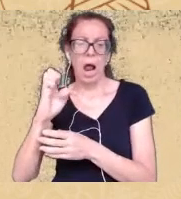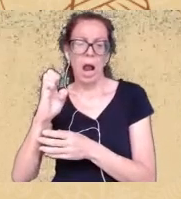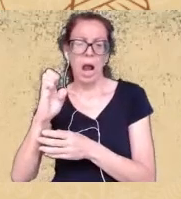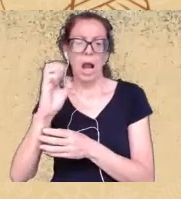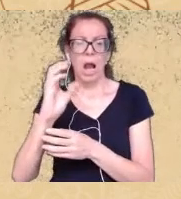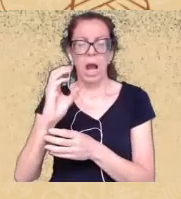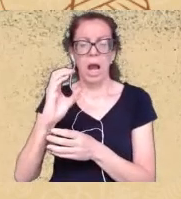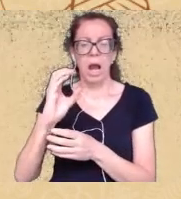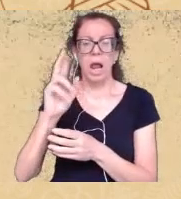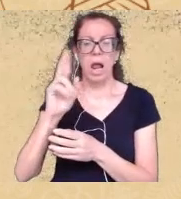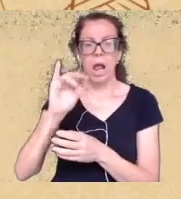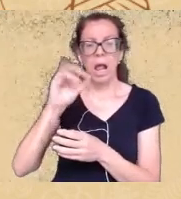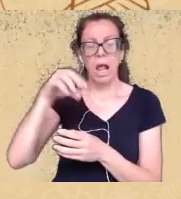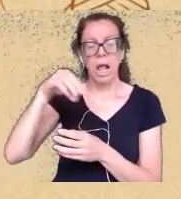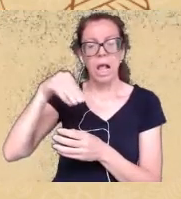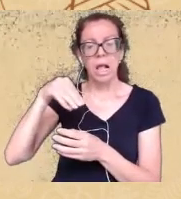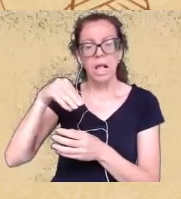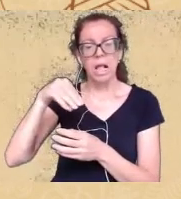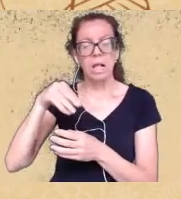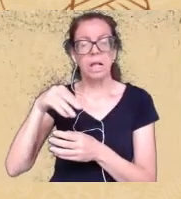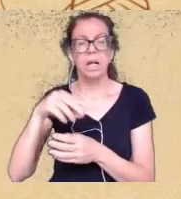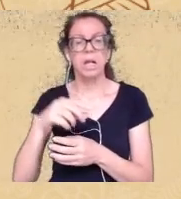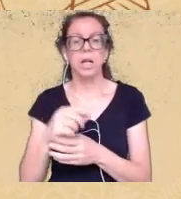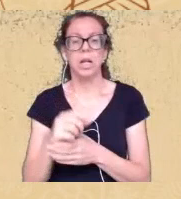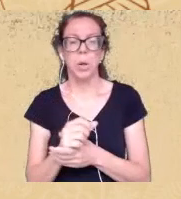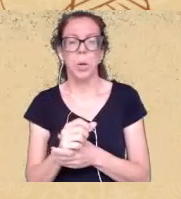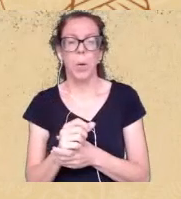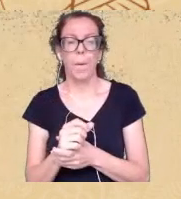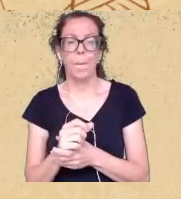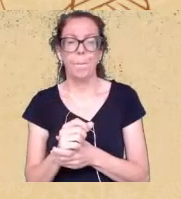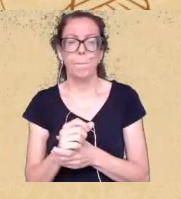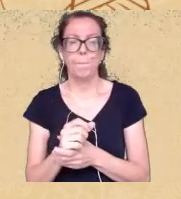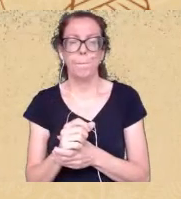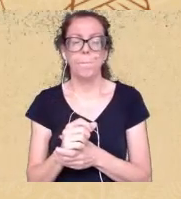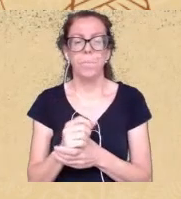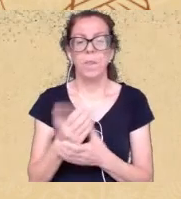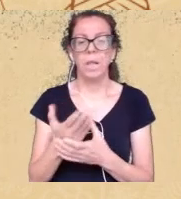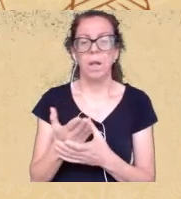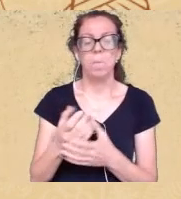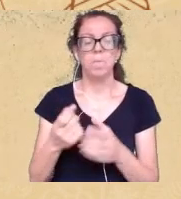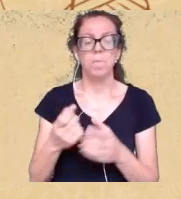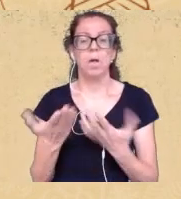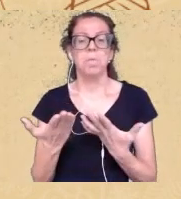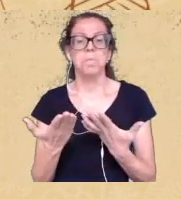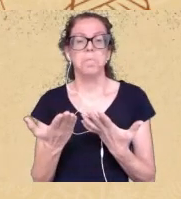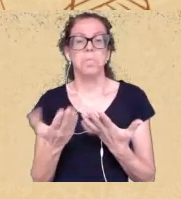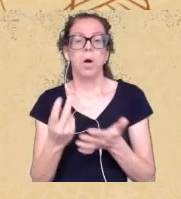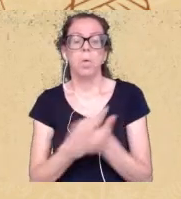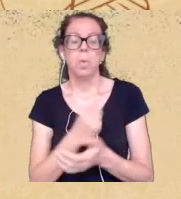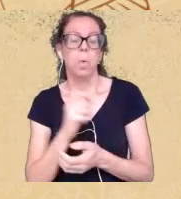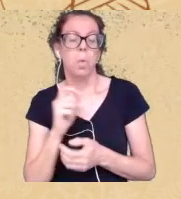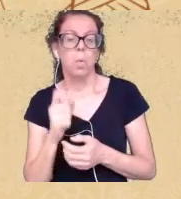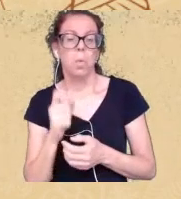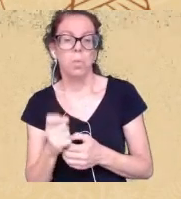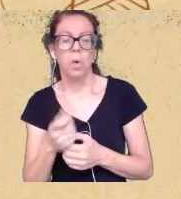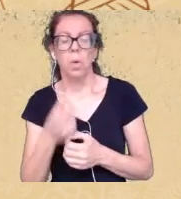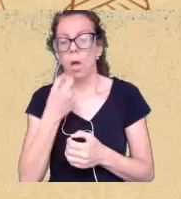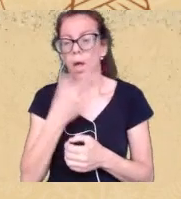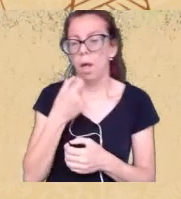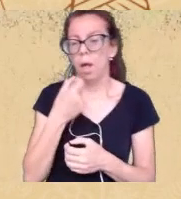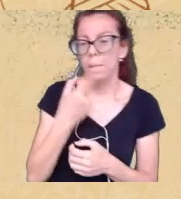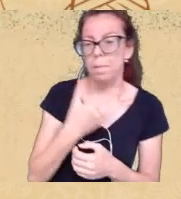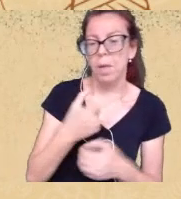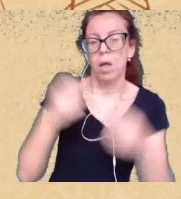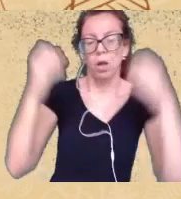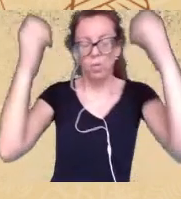possibilidades ele serve tanto como remédio como aromatizador e assim a gente precisa olhar para os fenômenos sociais assim eu